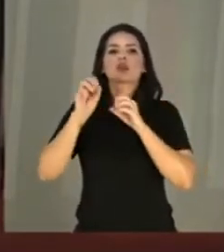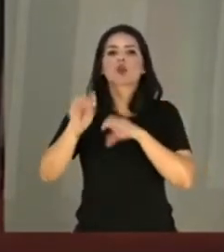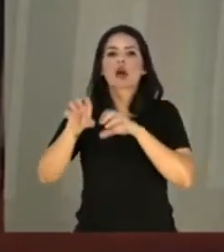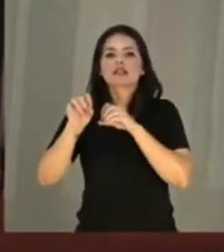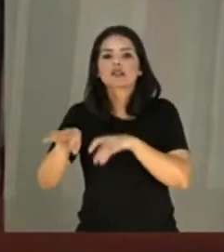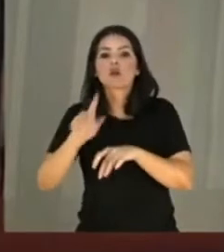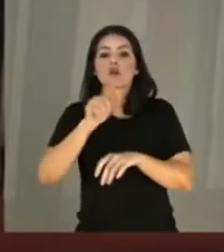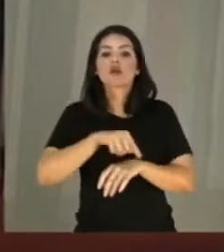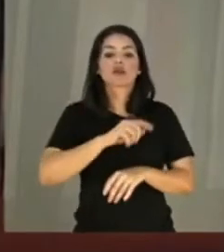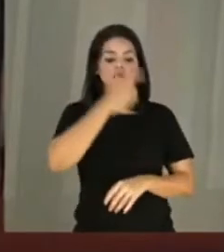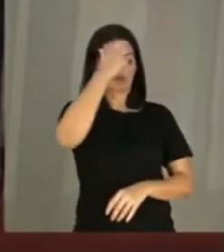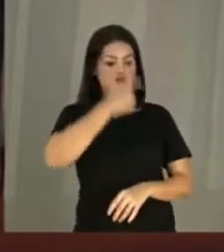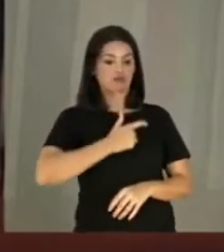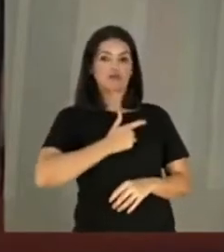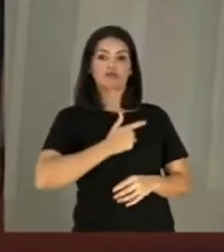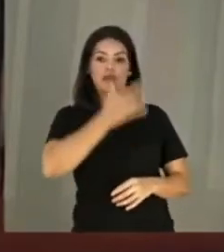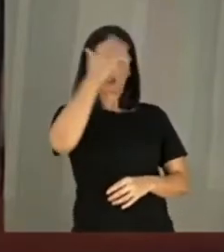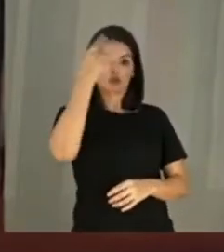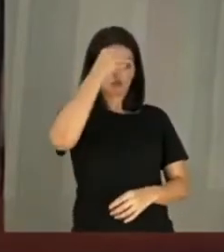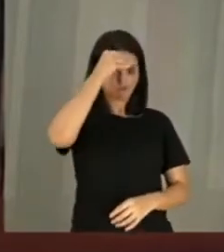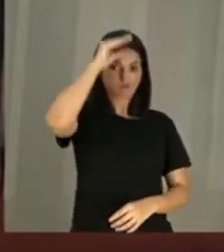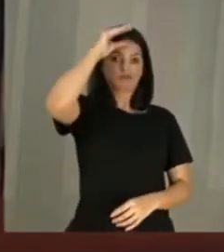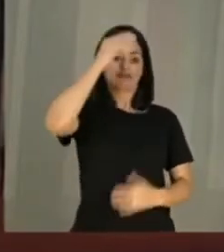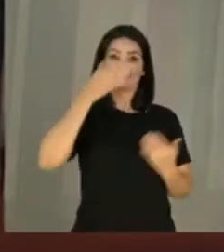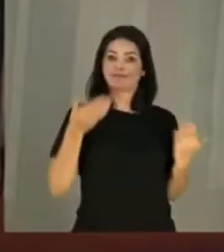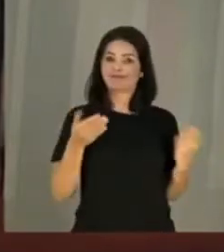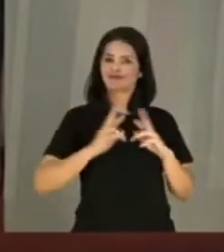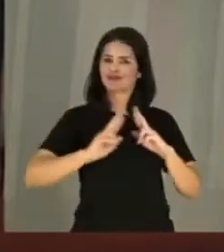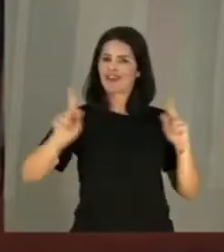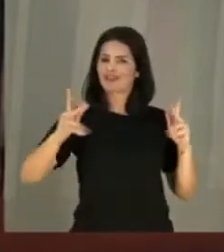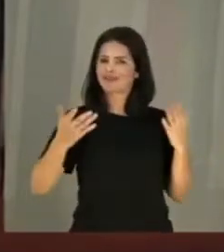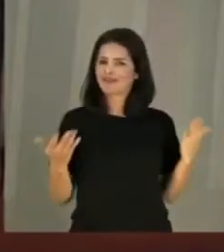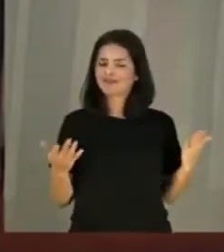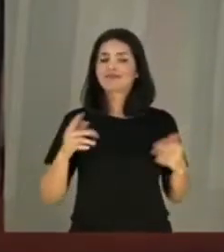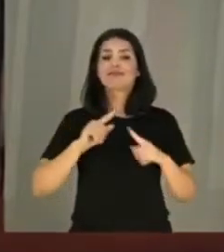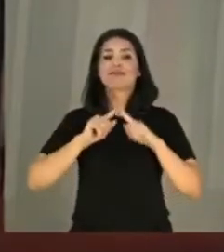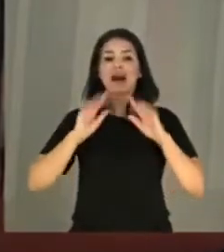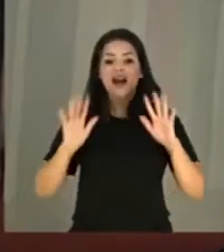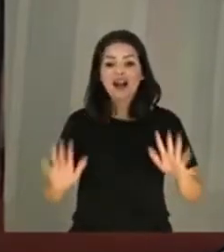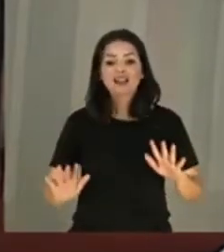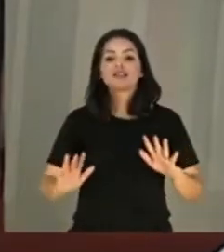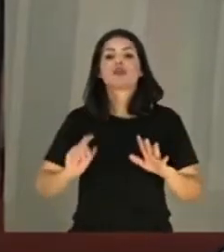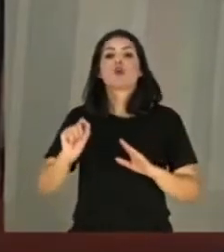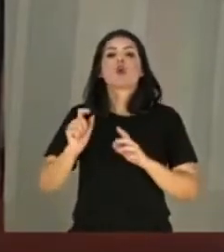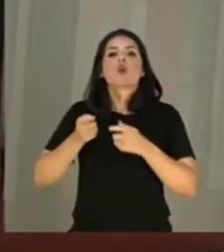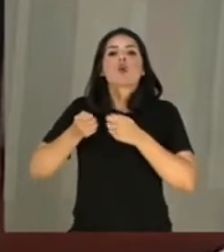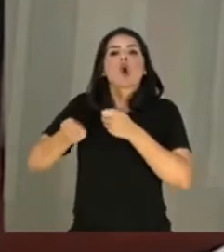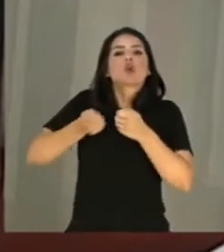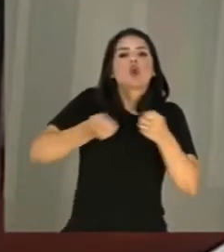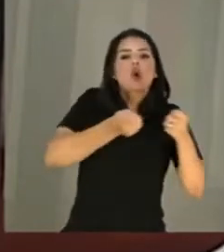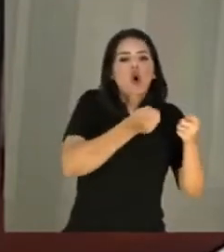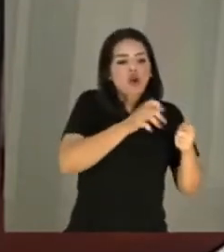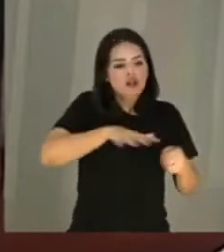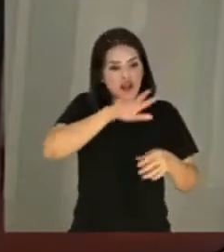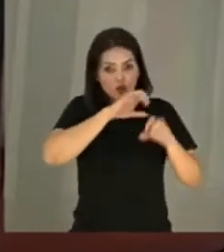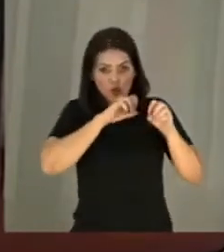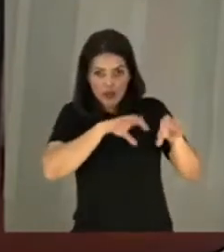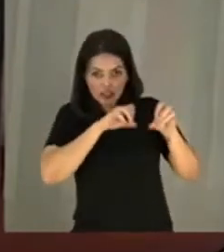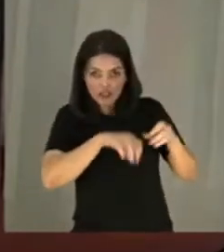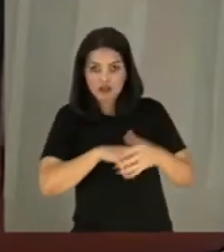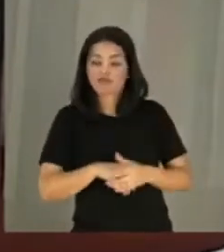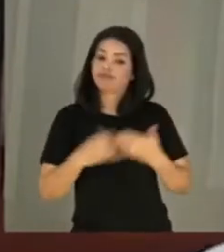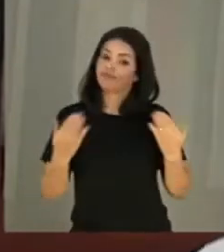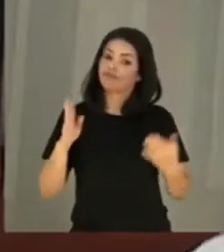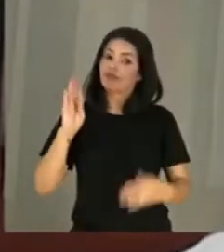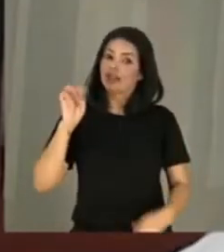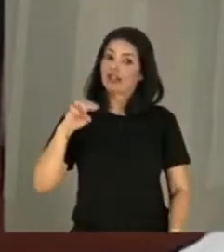significa ser sujeito educado. Não obstante, o incremento de tais processos de controle sobre a educação projeta ainda a